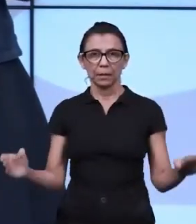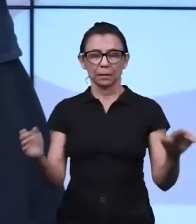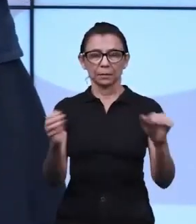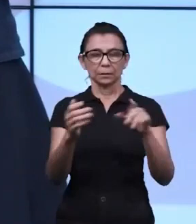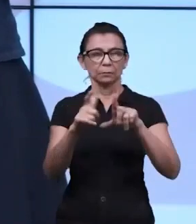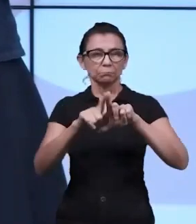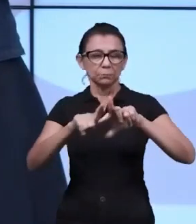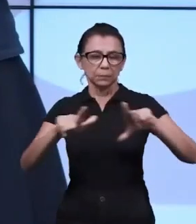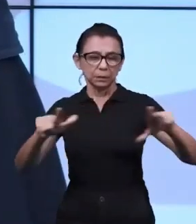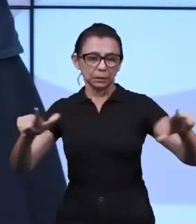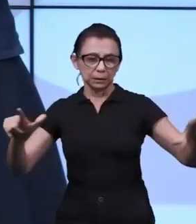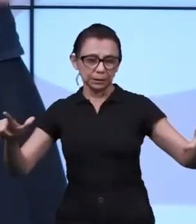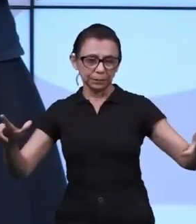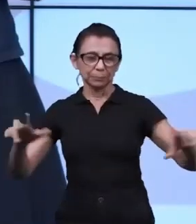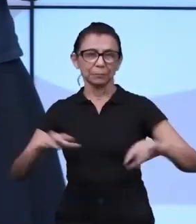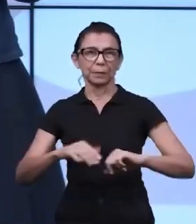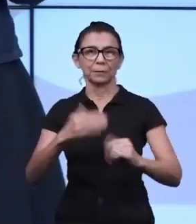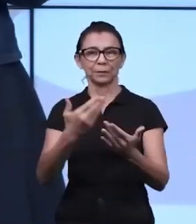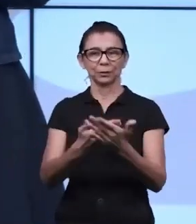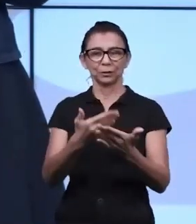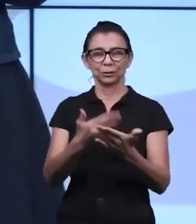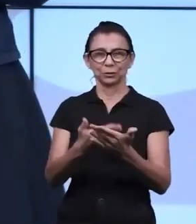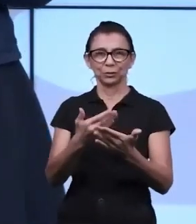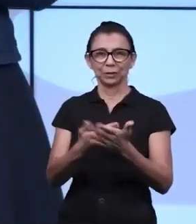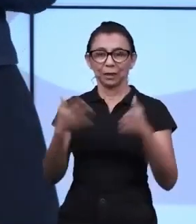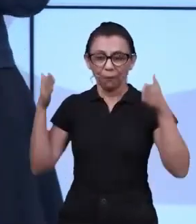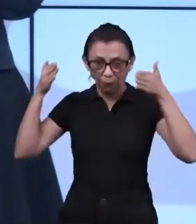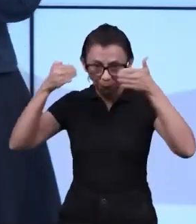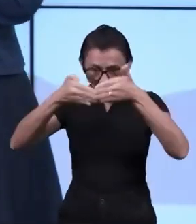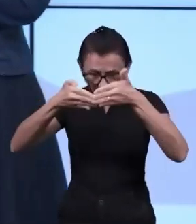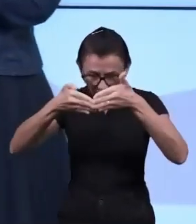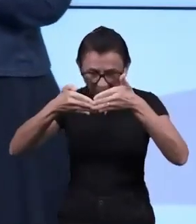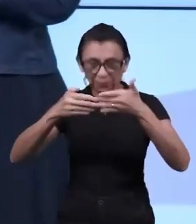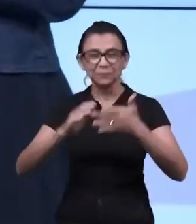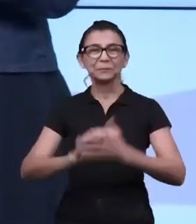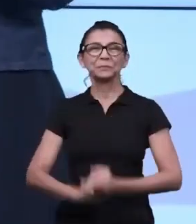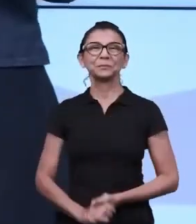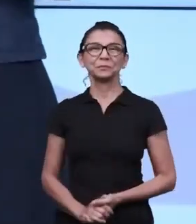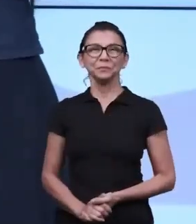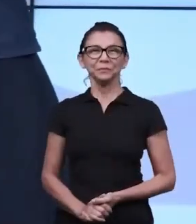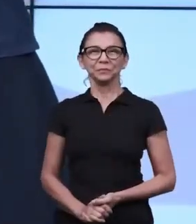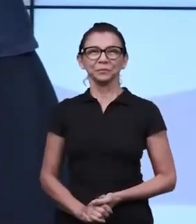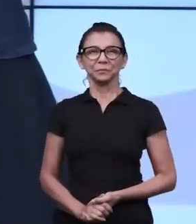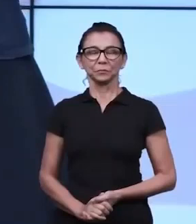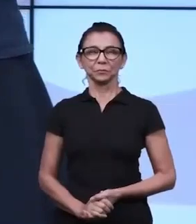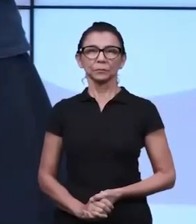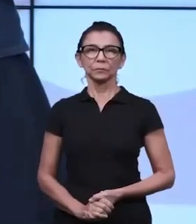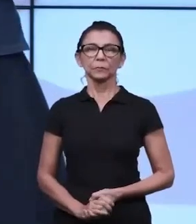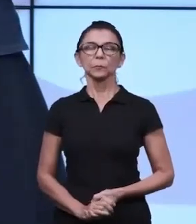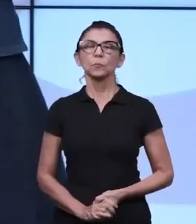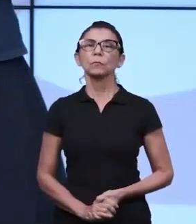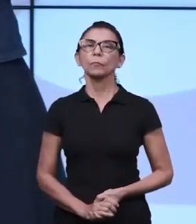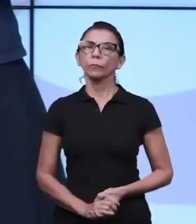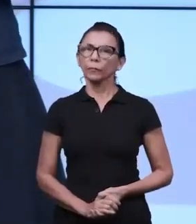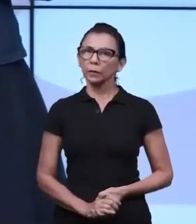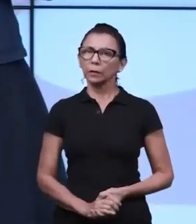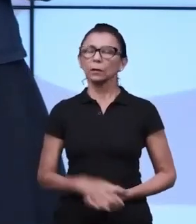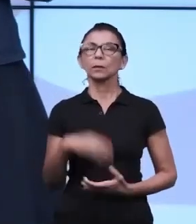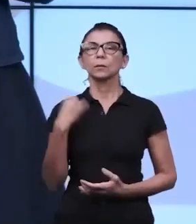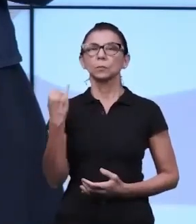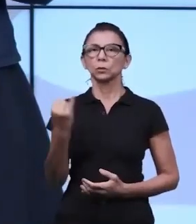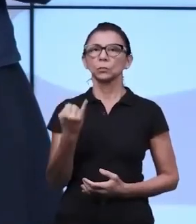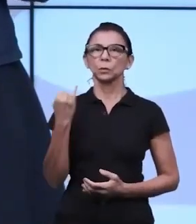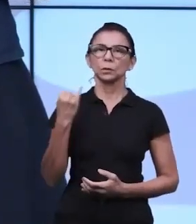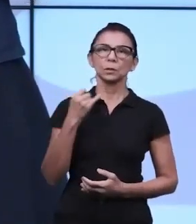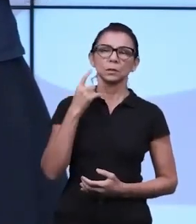estude e tenha menos estímulos para conseguir se concentrar mais. É importante que os pais monitorem a